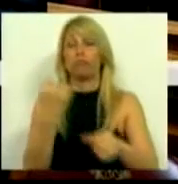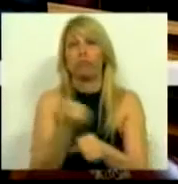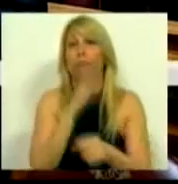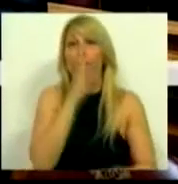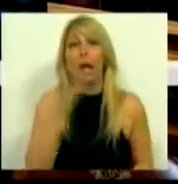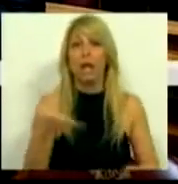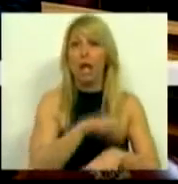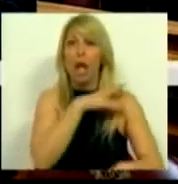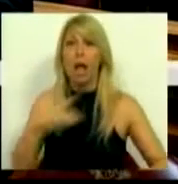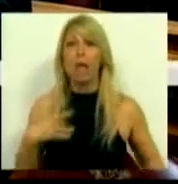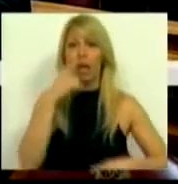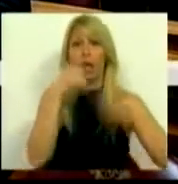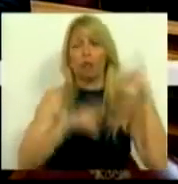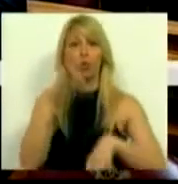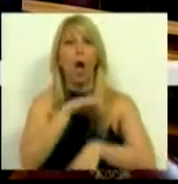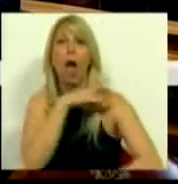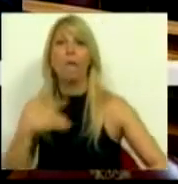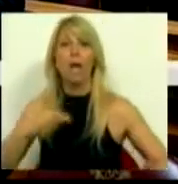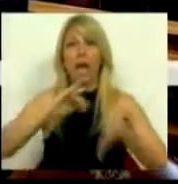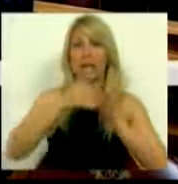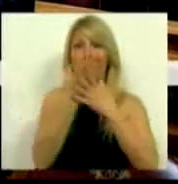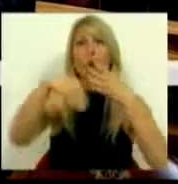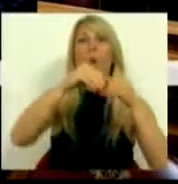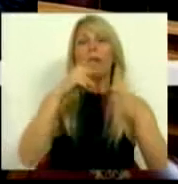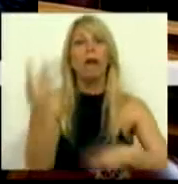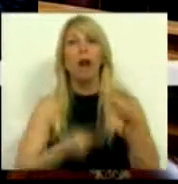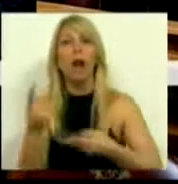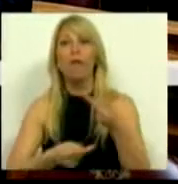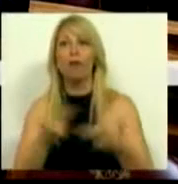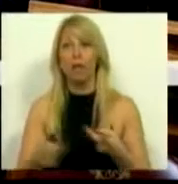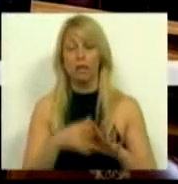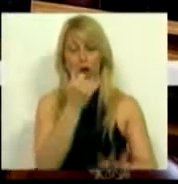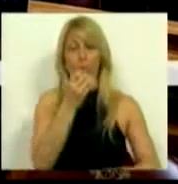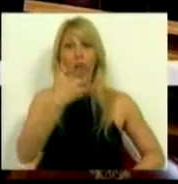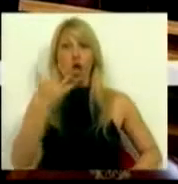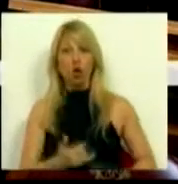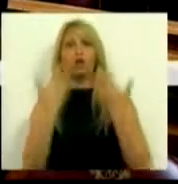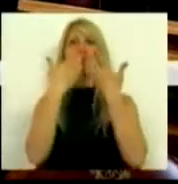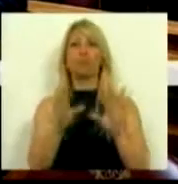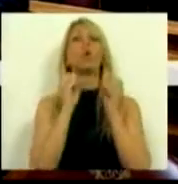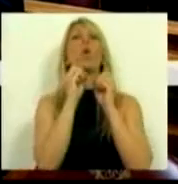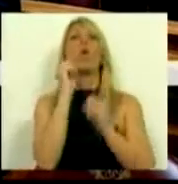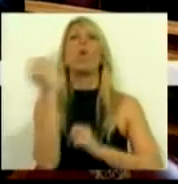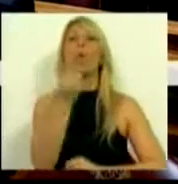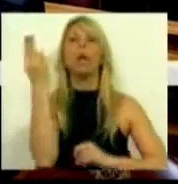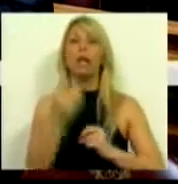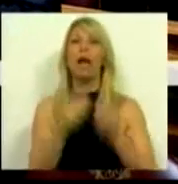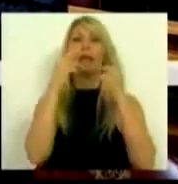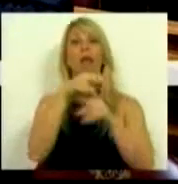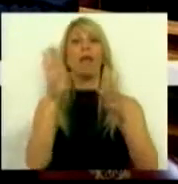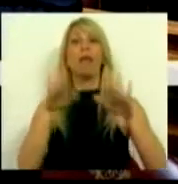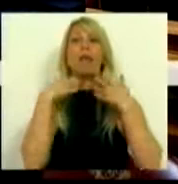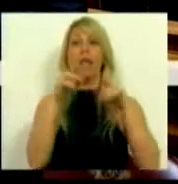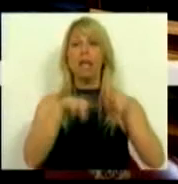complementares diagnósticos. Em 2012 foi inaugurada uma nova unidade de internamento e cirúrgica do Hospital de